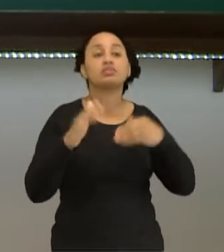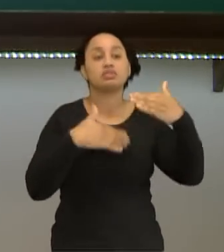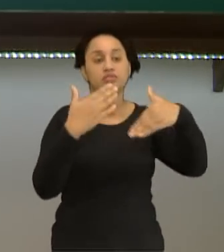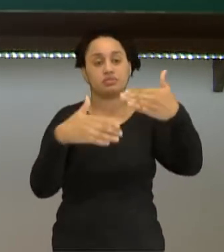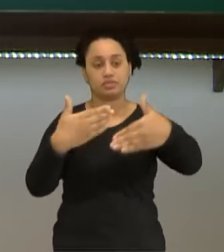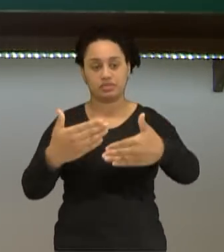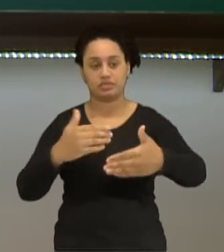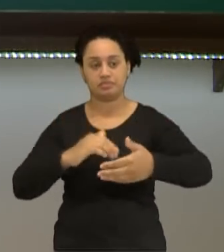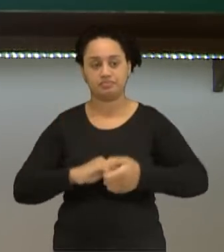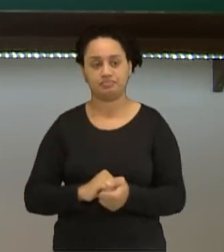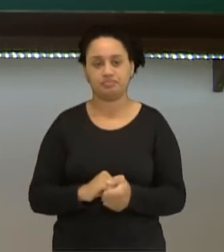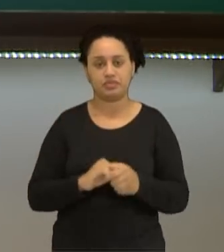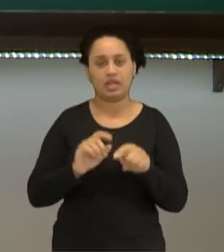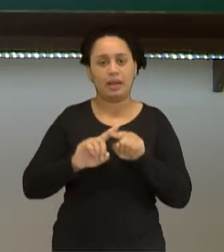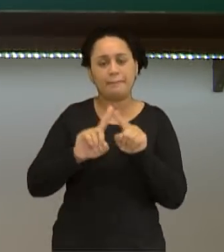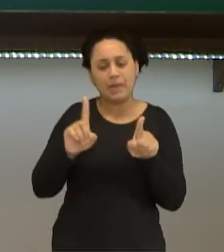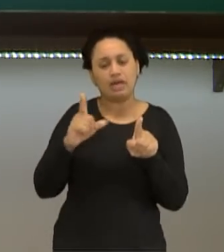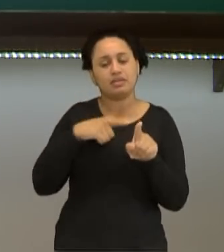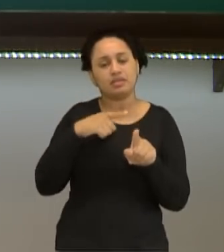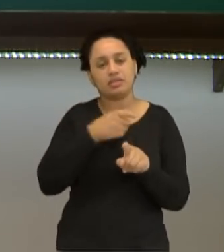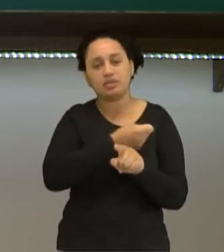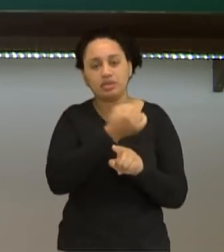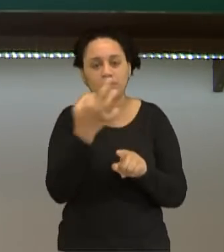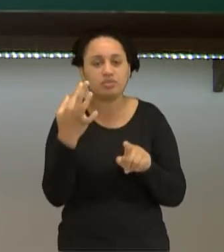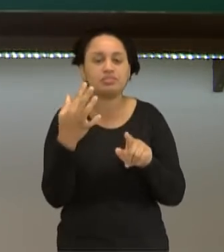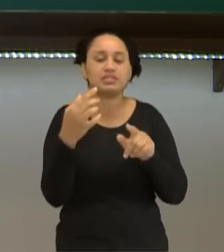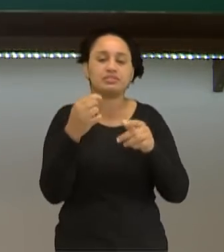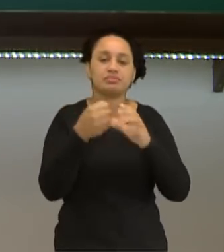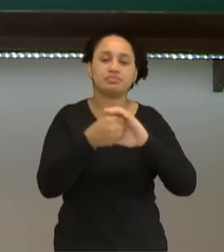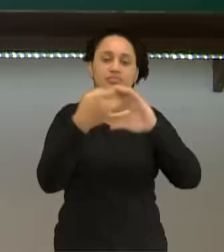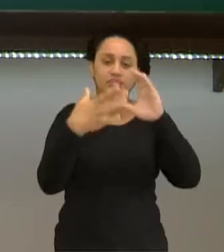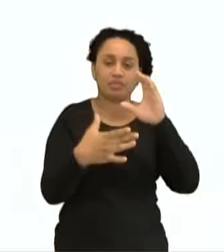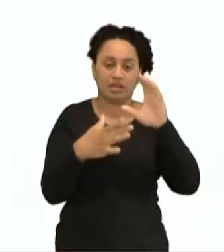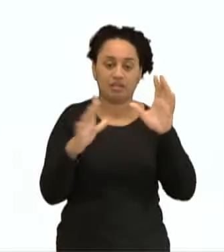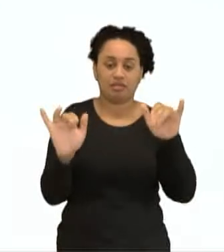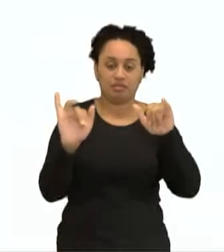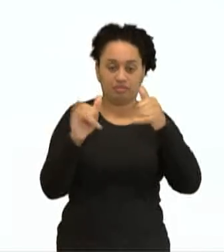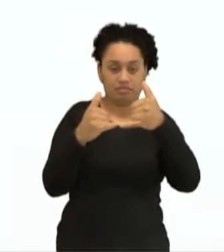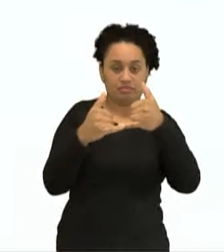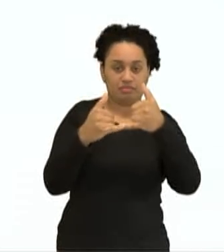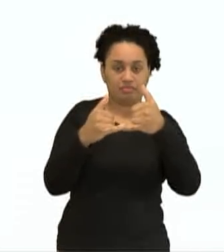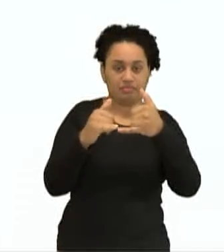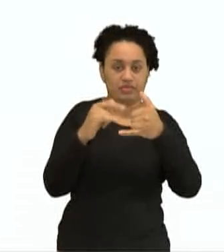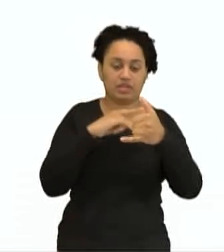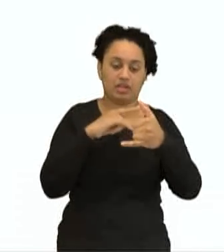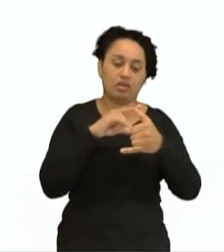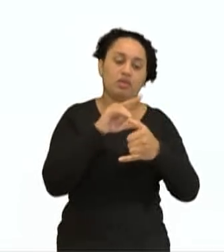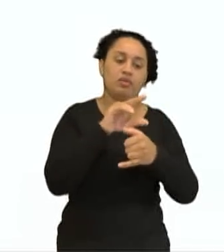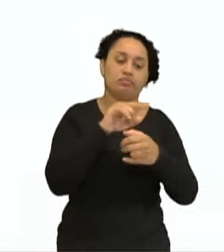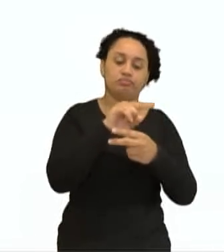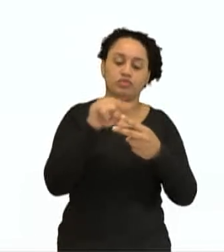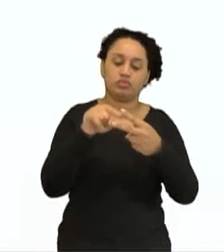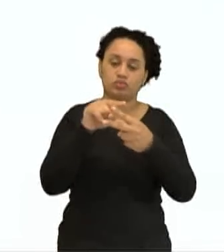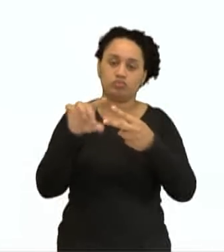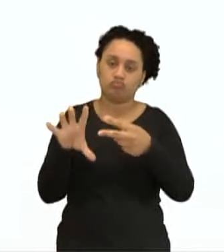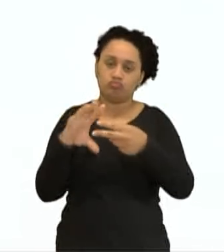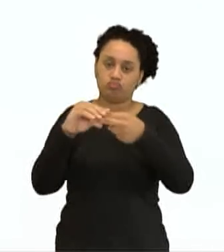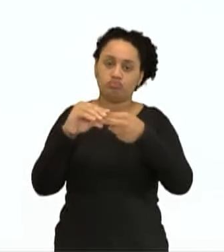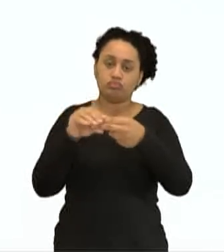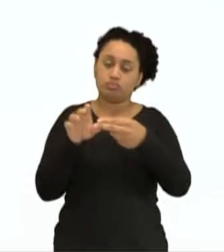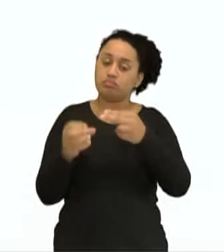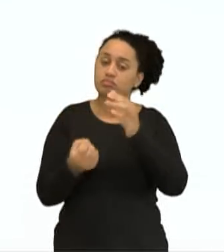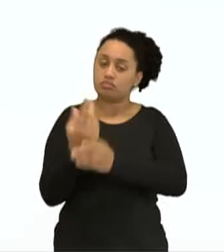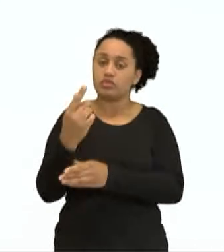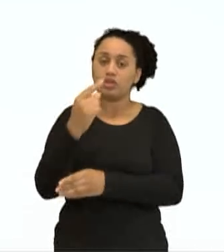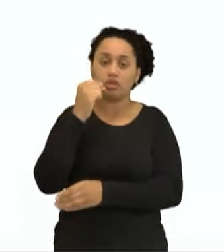Mas, falando de algumas propriedades das ligações iônicas, então, imaginem, o sódio se ligou com o cloro e formou um composto chamado